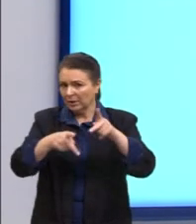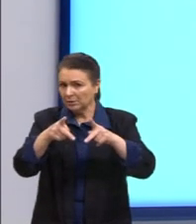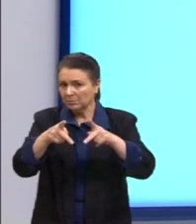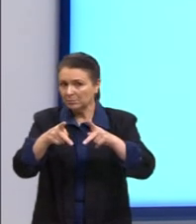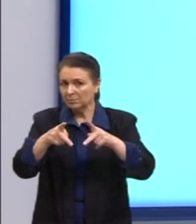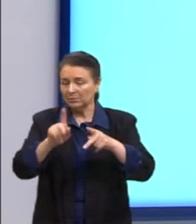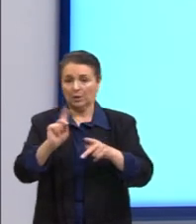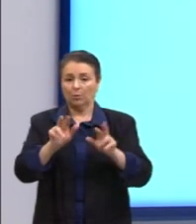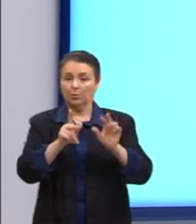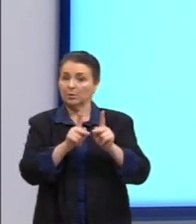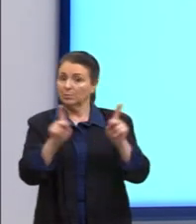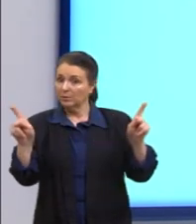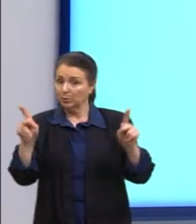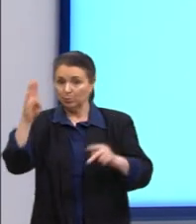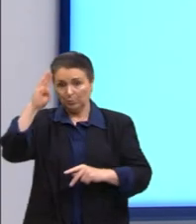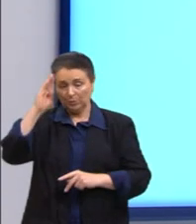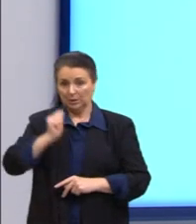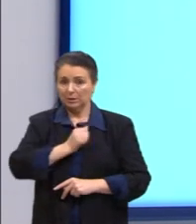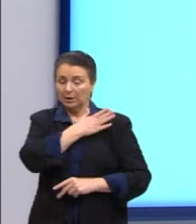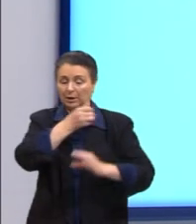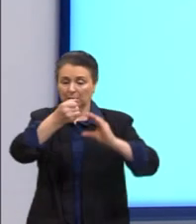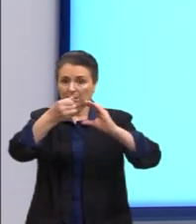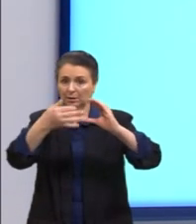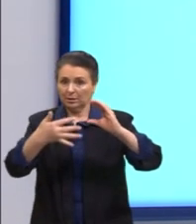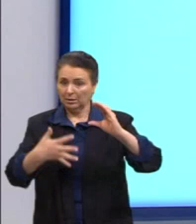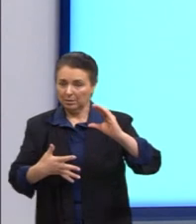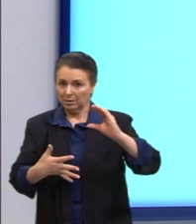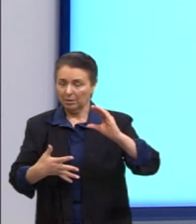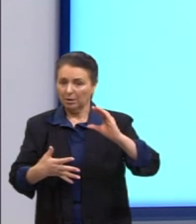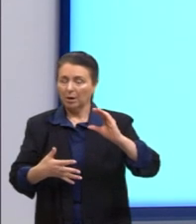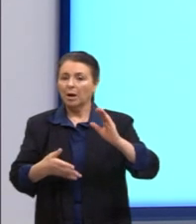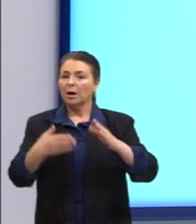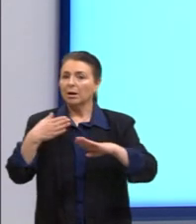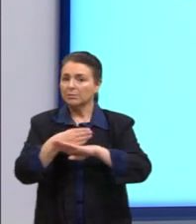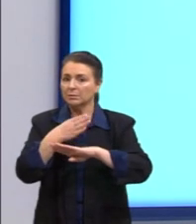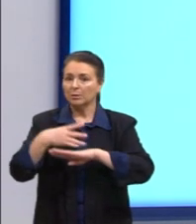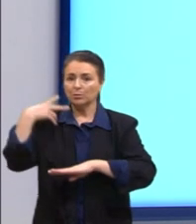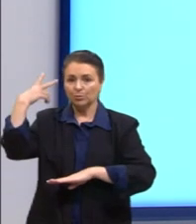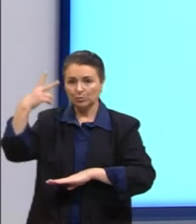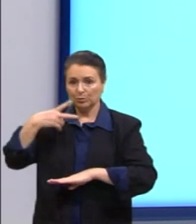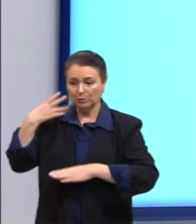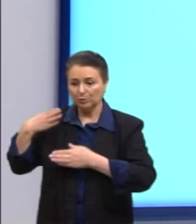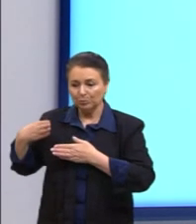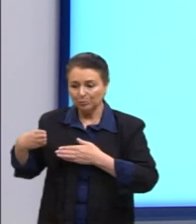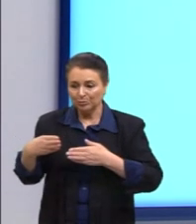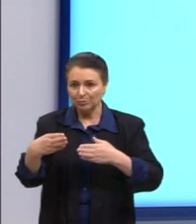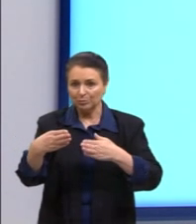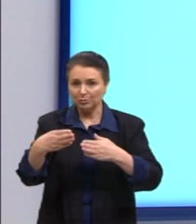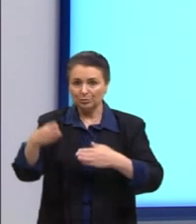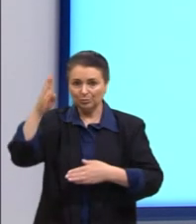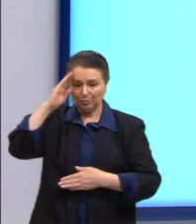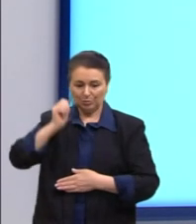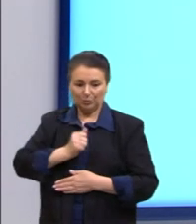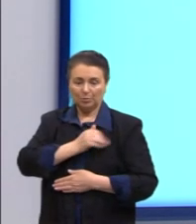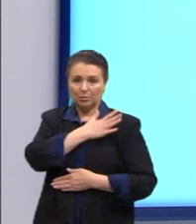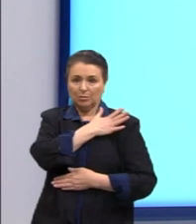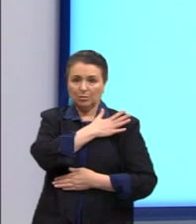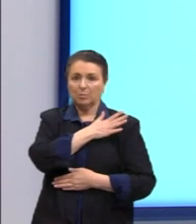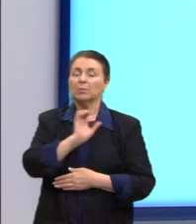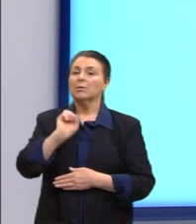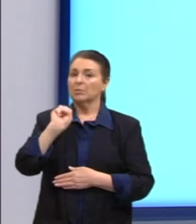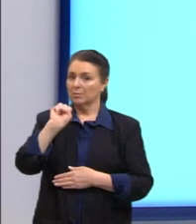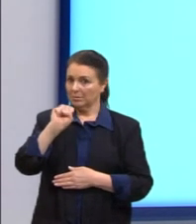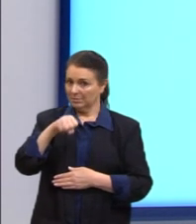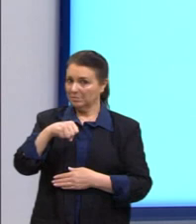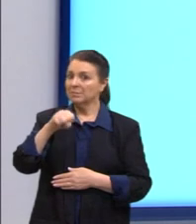do período militar. Será que foi a presença de políticos com trajetórias no regime autoritário? E, infelizmente, a questão